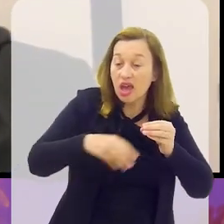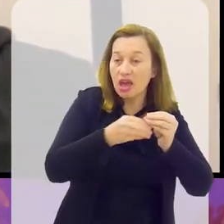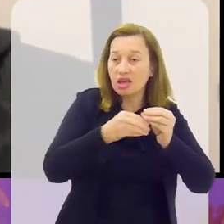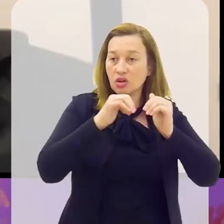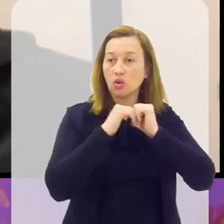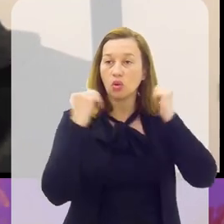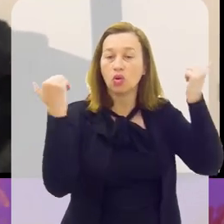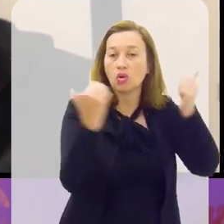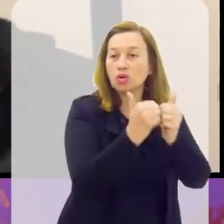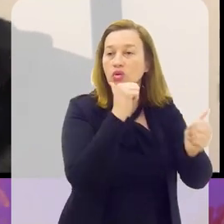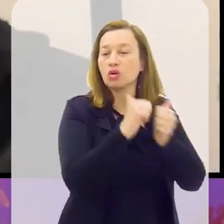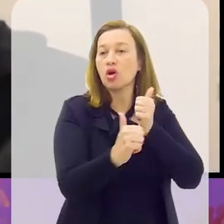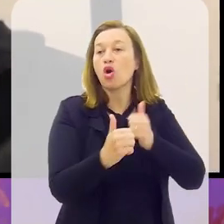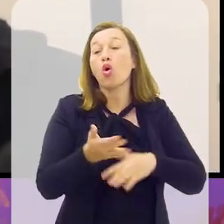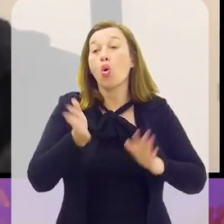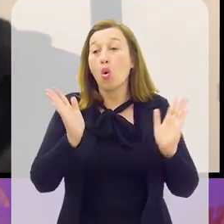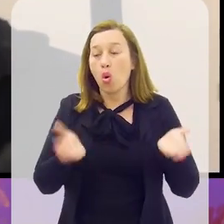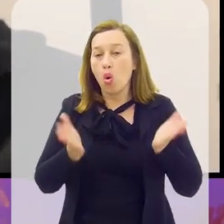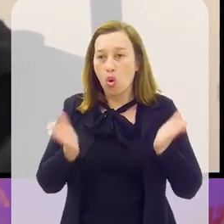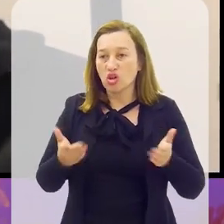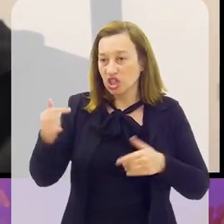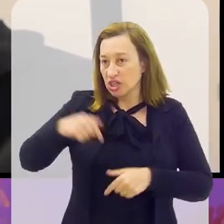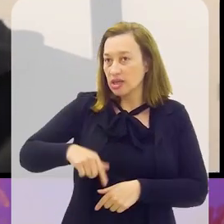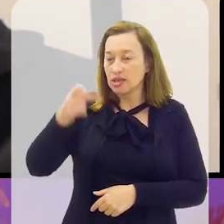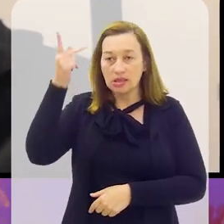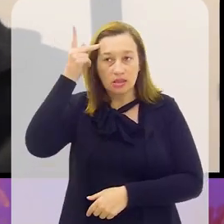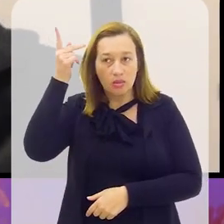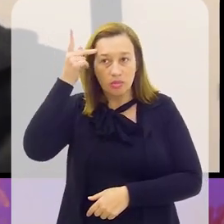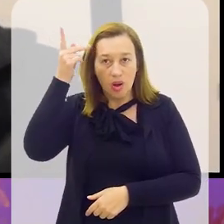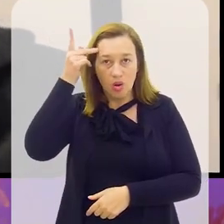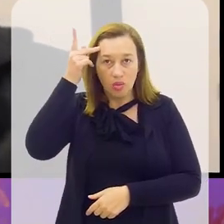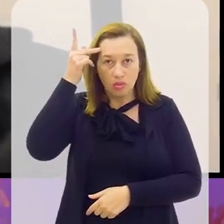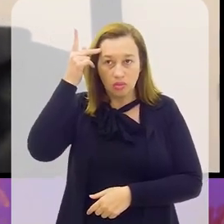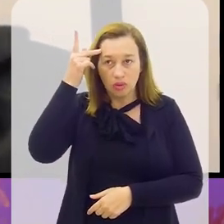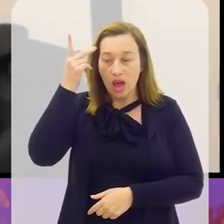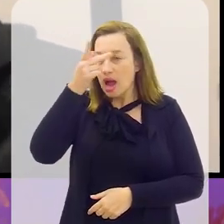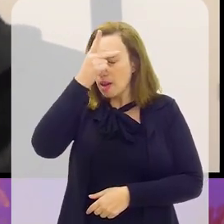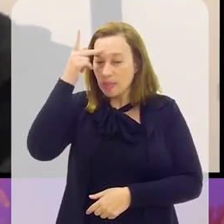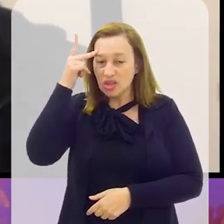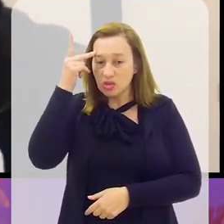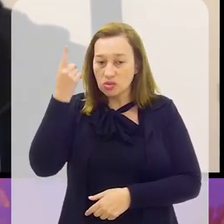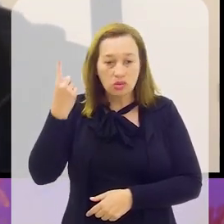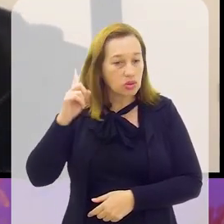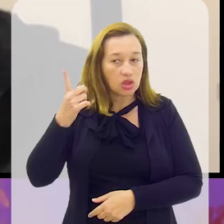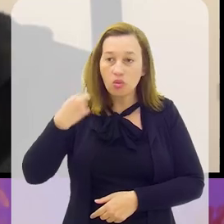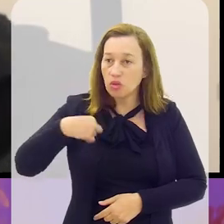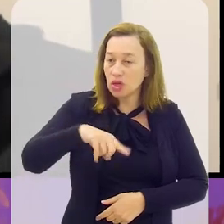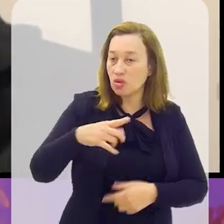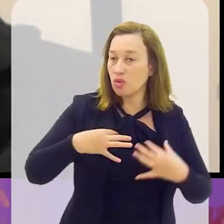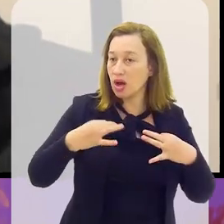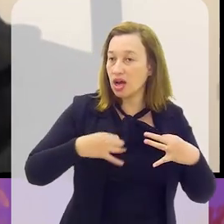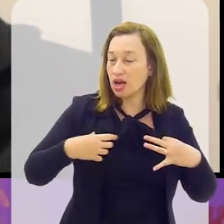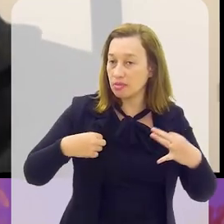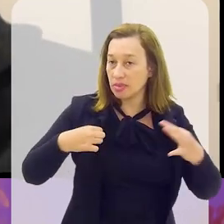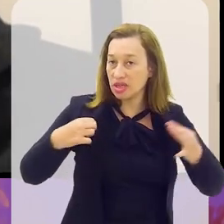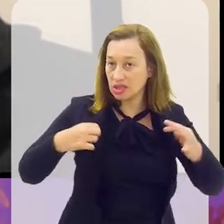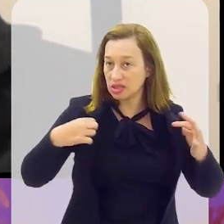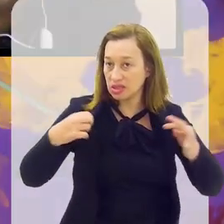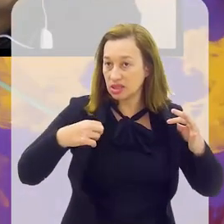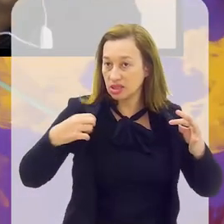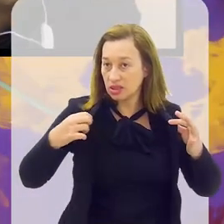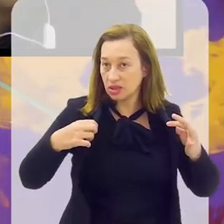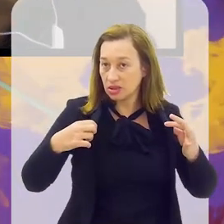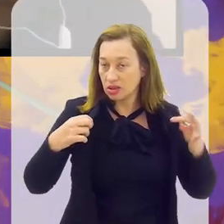estádio. Hoje, um torcedor que não esteja com a camiseta do seu clube aqui em São Paulo, num clássico, ele corre risco, porque ele pode ser visto como um torcedor